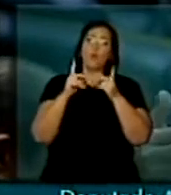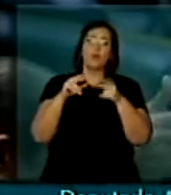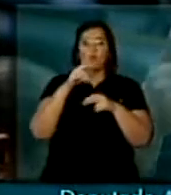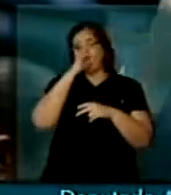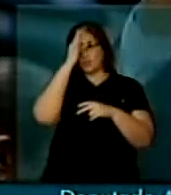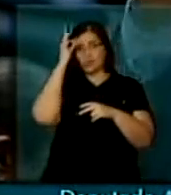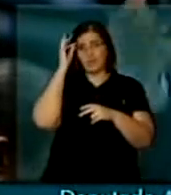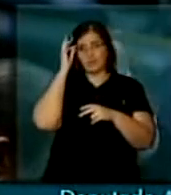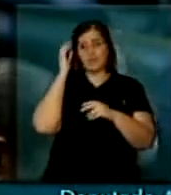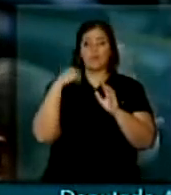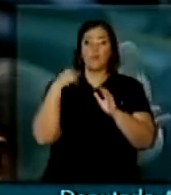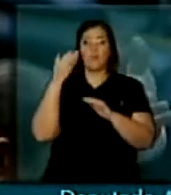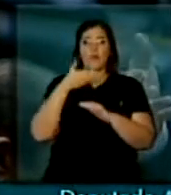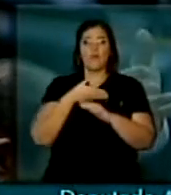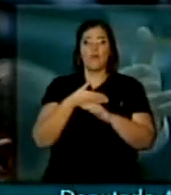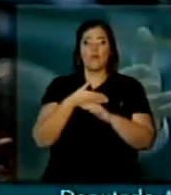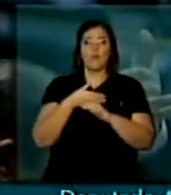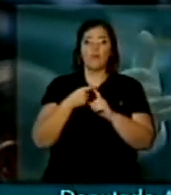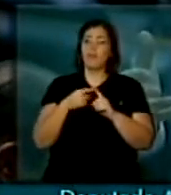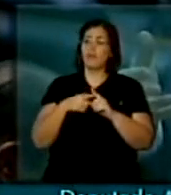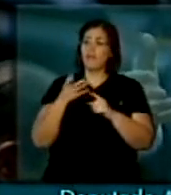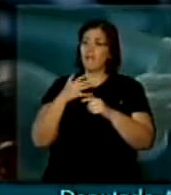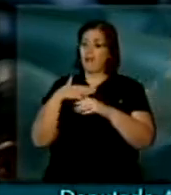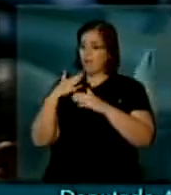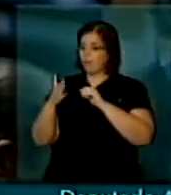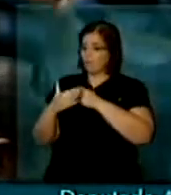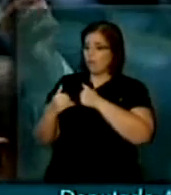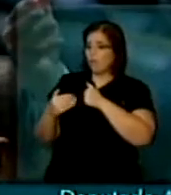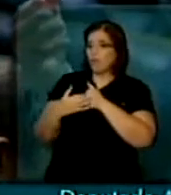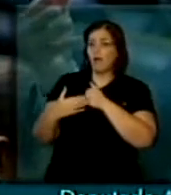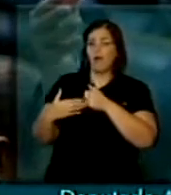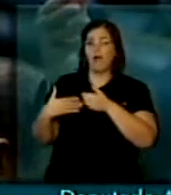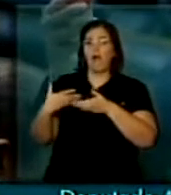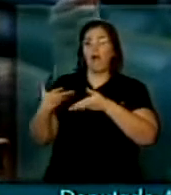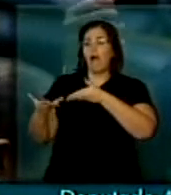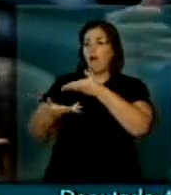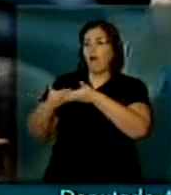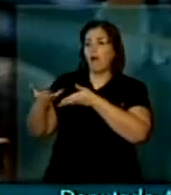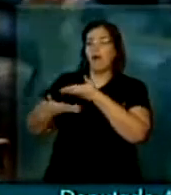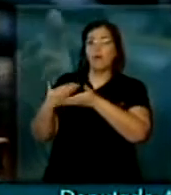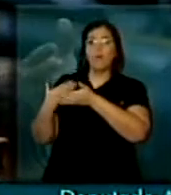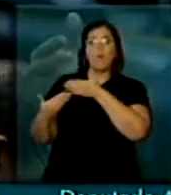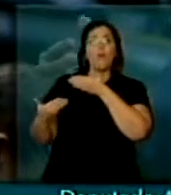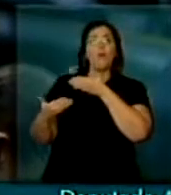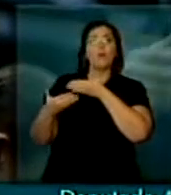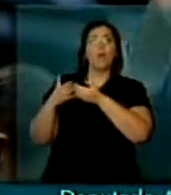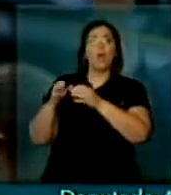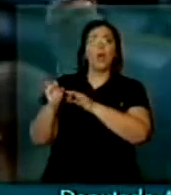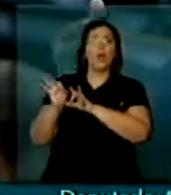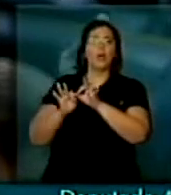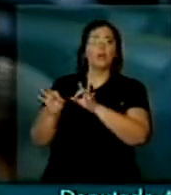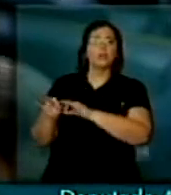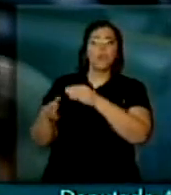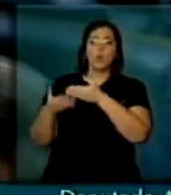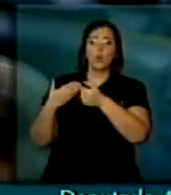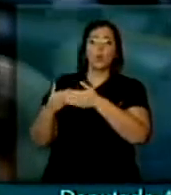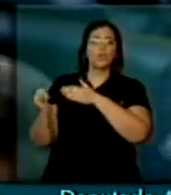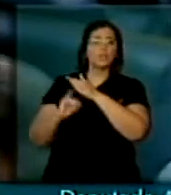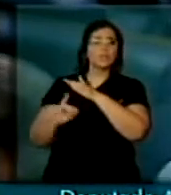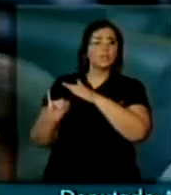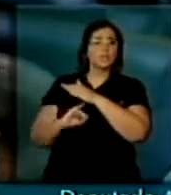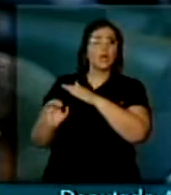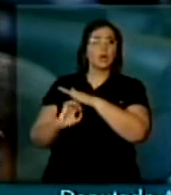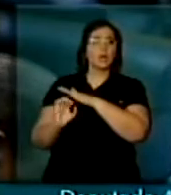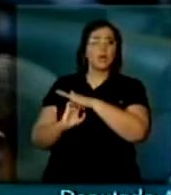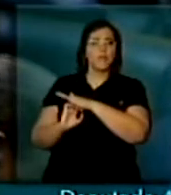para agradar qualquer organização, qualquer instituição e